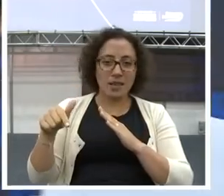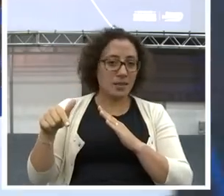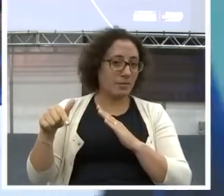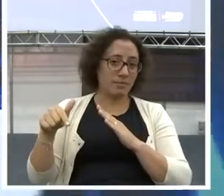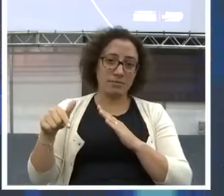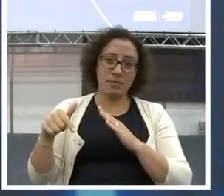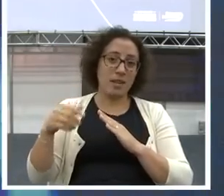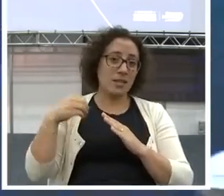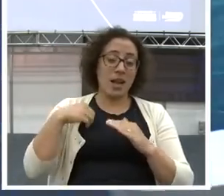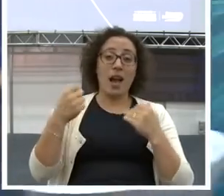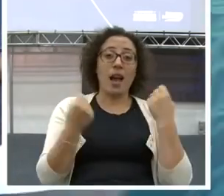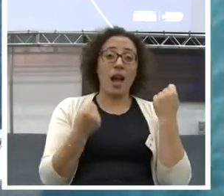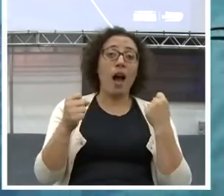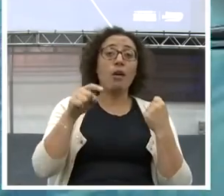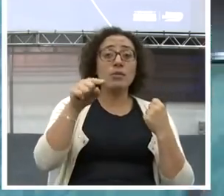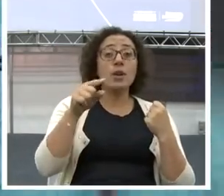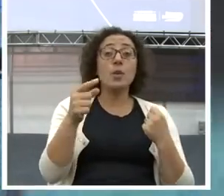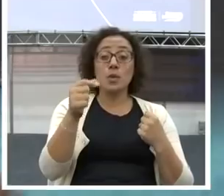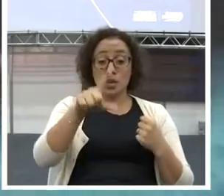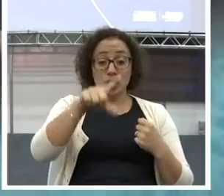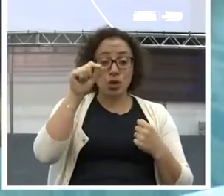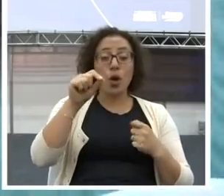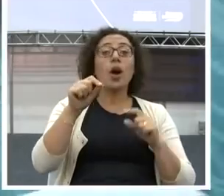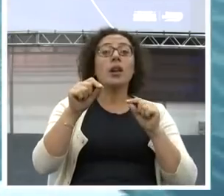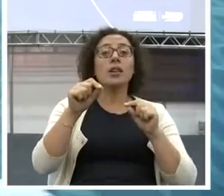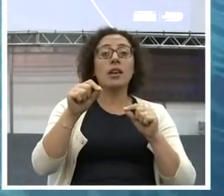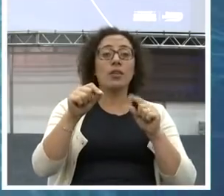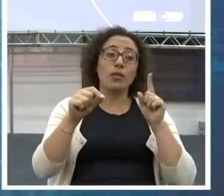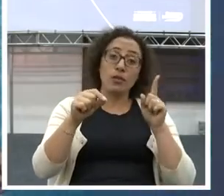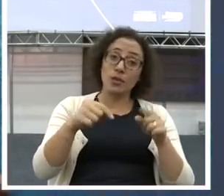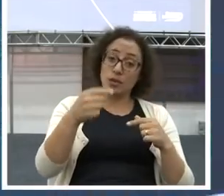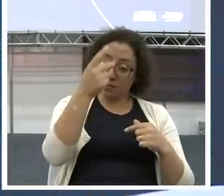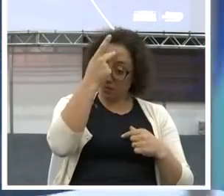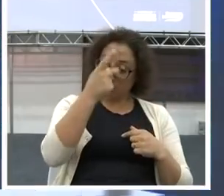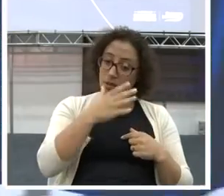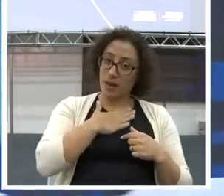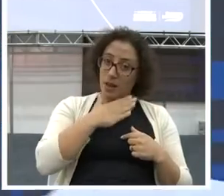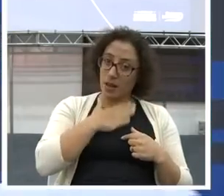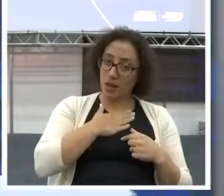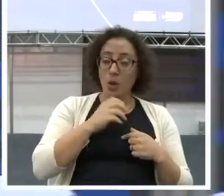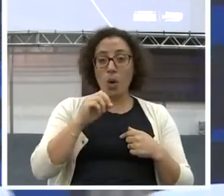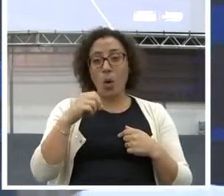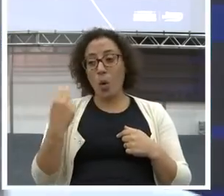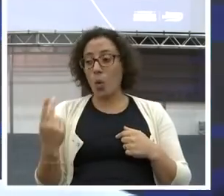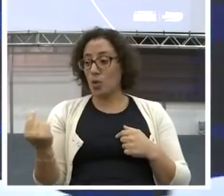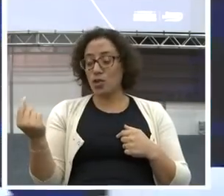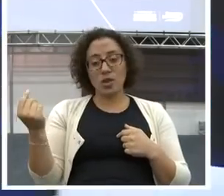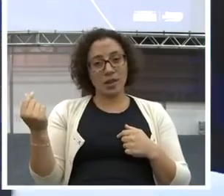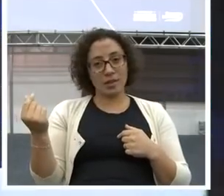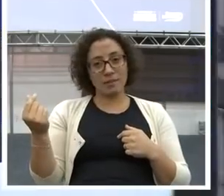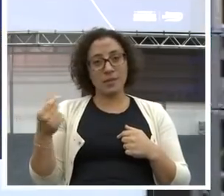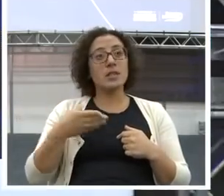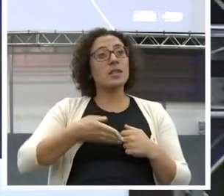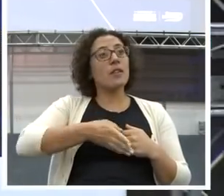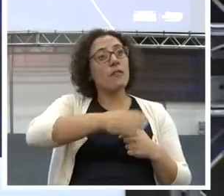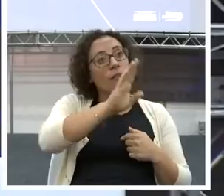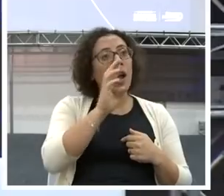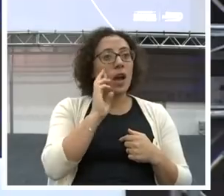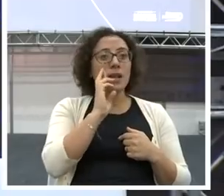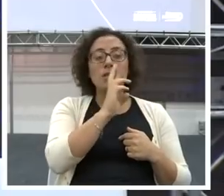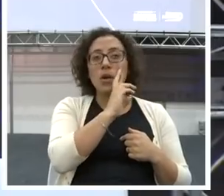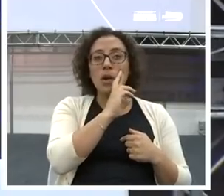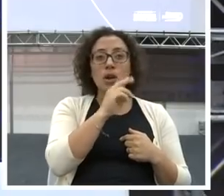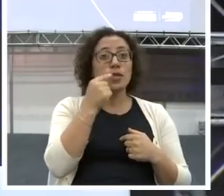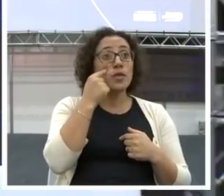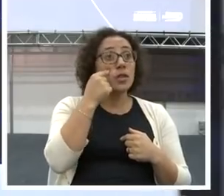que escolheu o teu carro? Você ou o dinheiro? Quando você vai em um restaurante, qual a primeira coisa que você